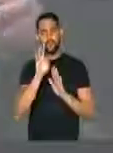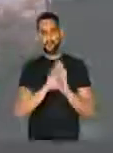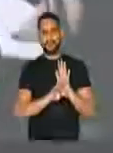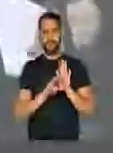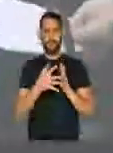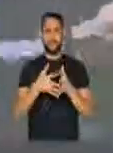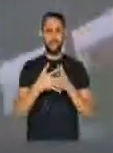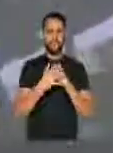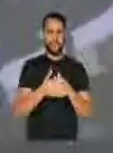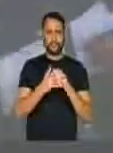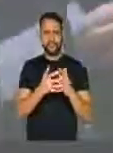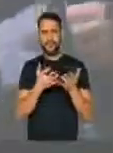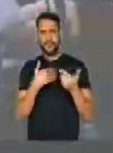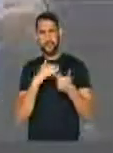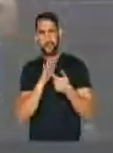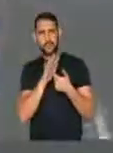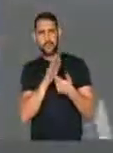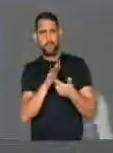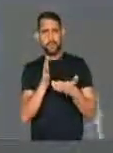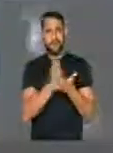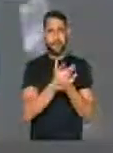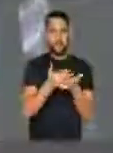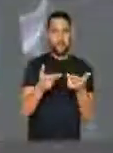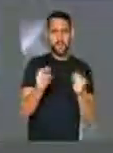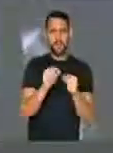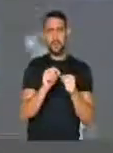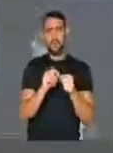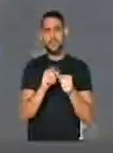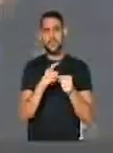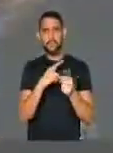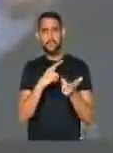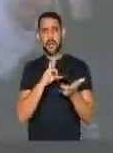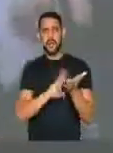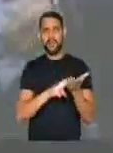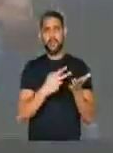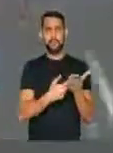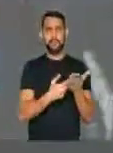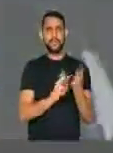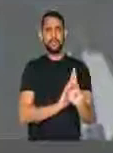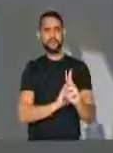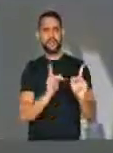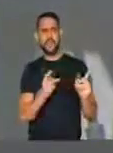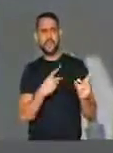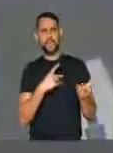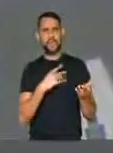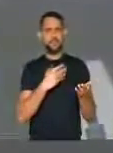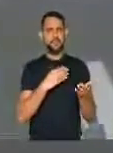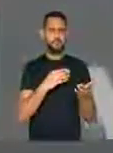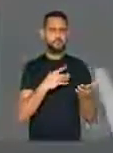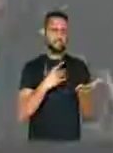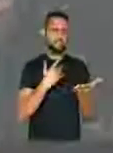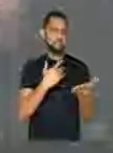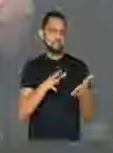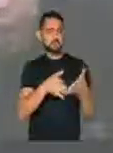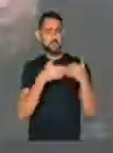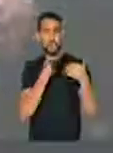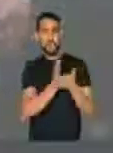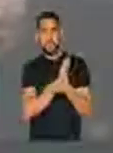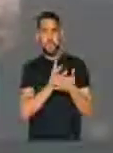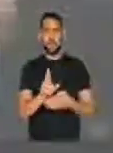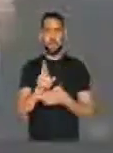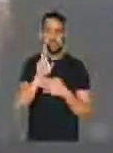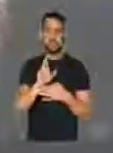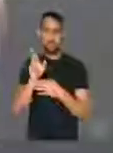confusa, abrindo margem às subjetividades na interpretação por parte de